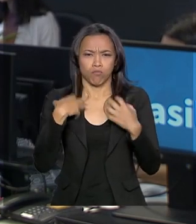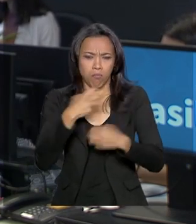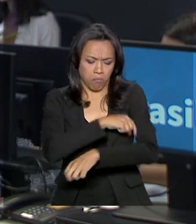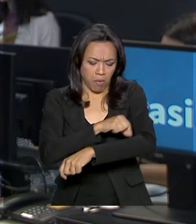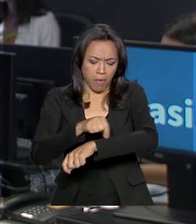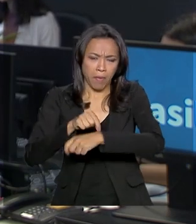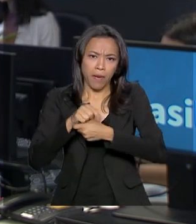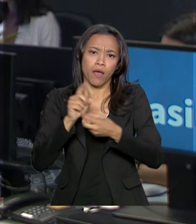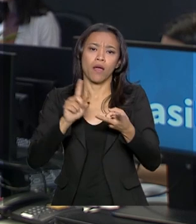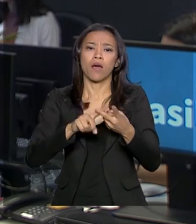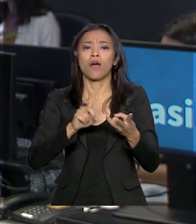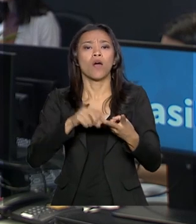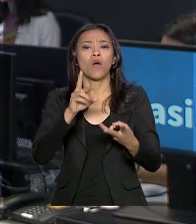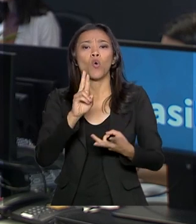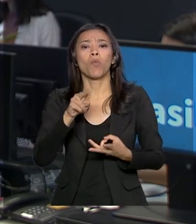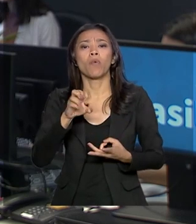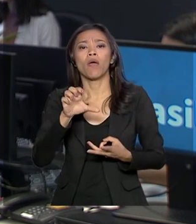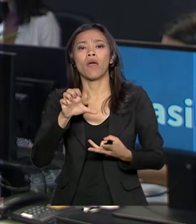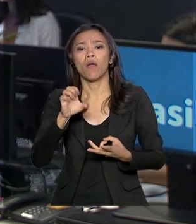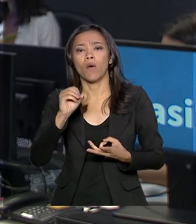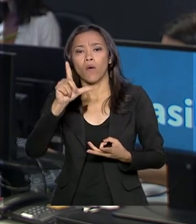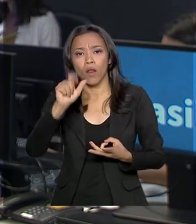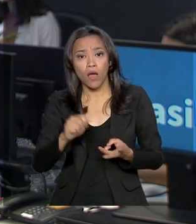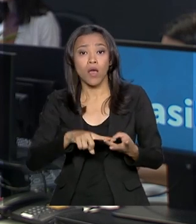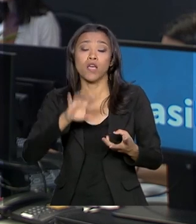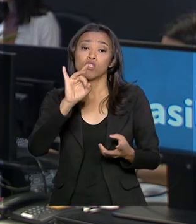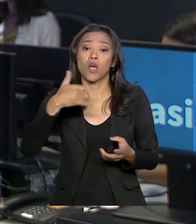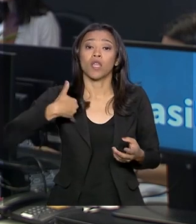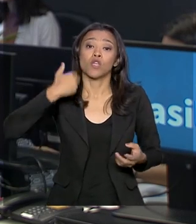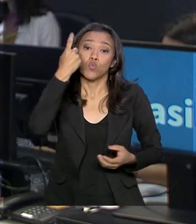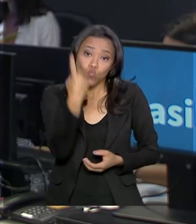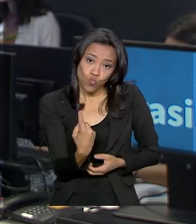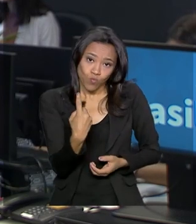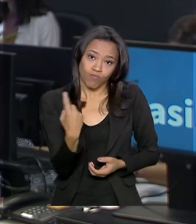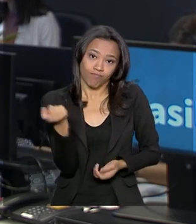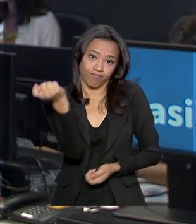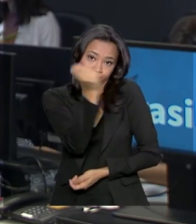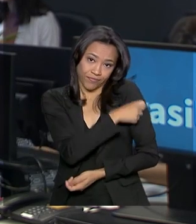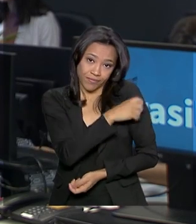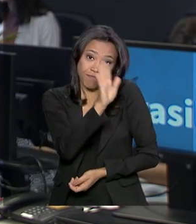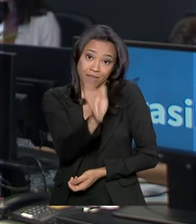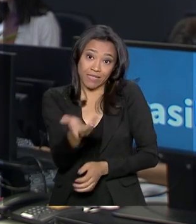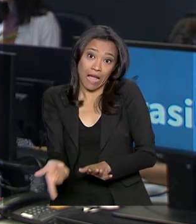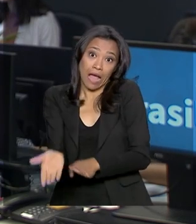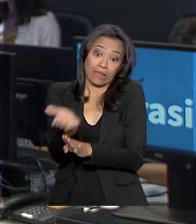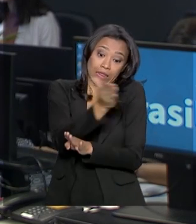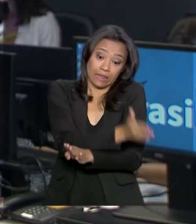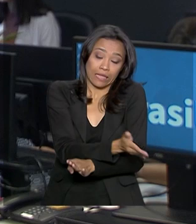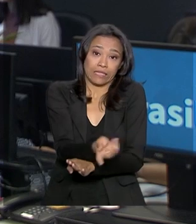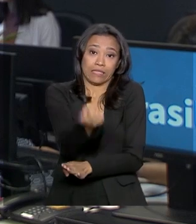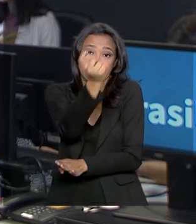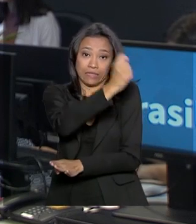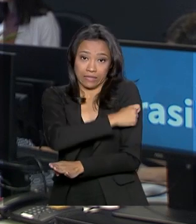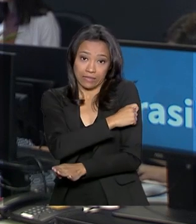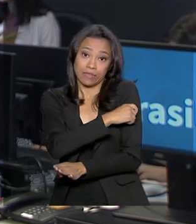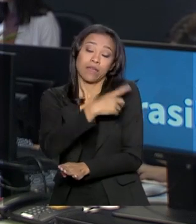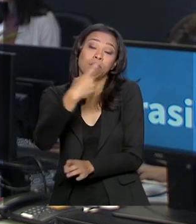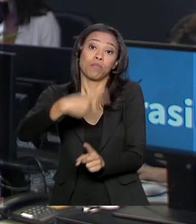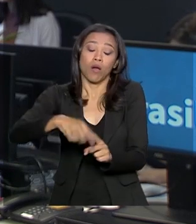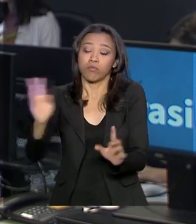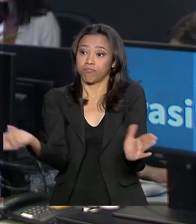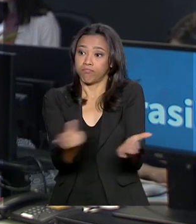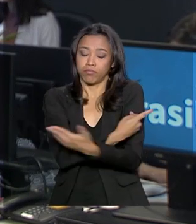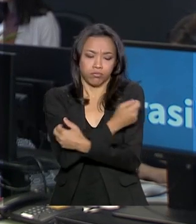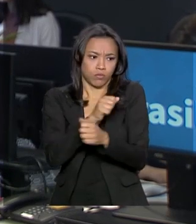aplicada apenas quando a criança completa um ano de idade. Mas a medida foi tomada para reforçar a cobertura diante do